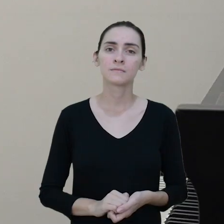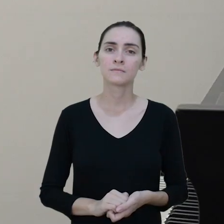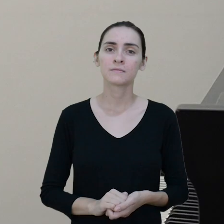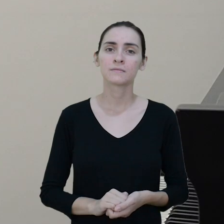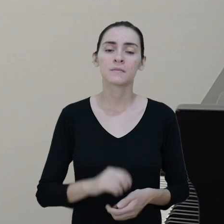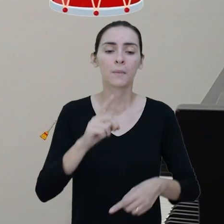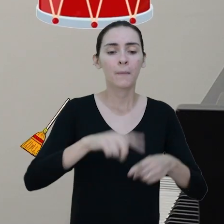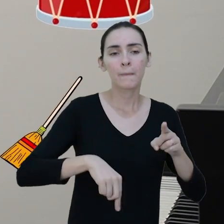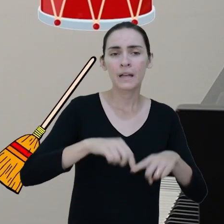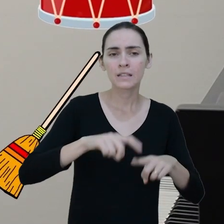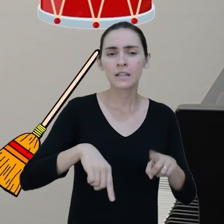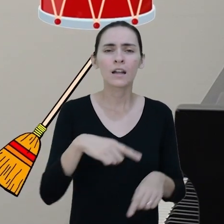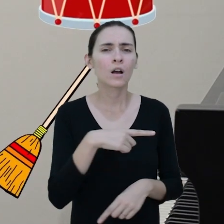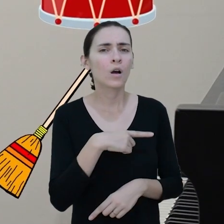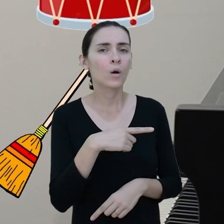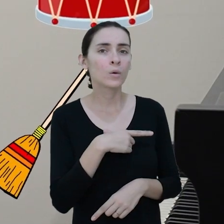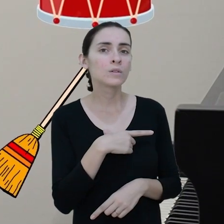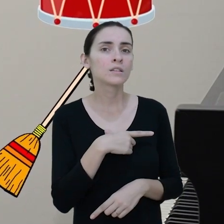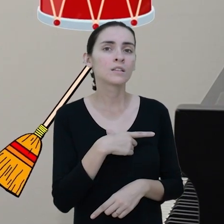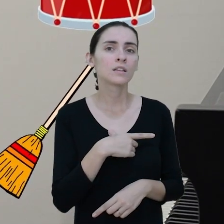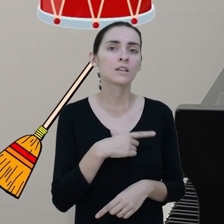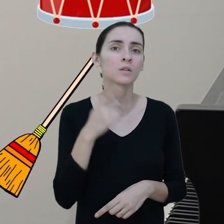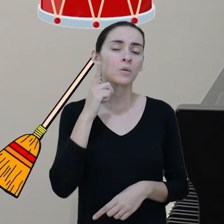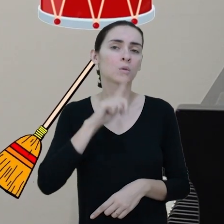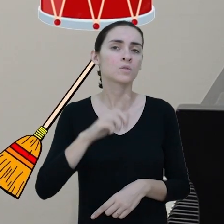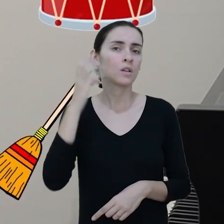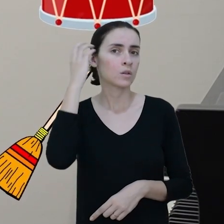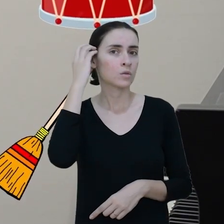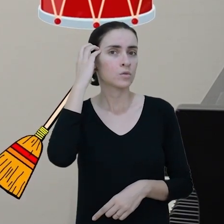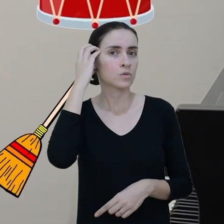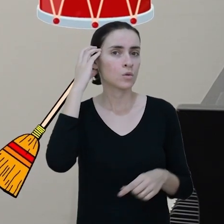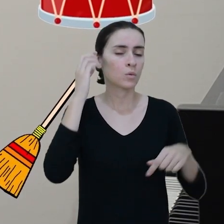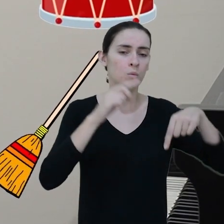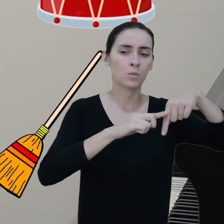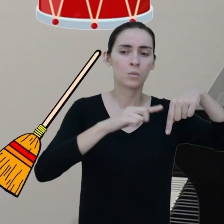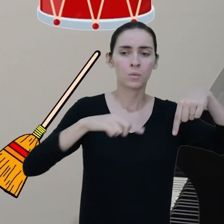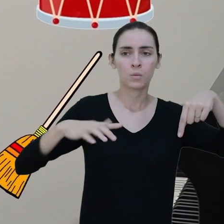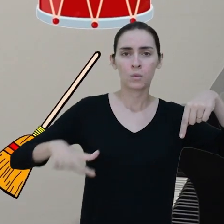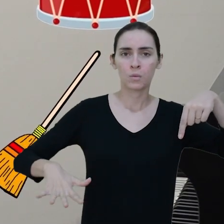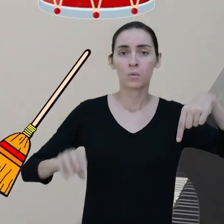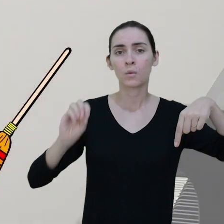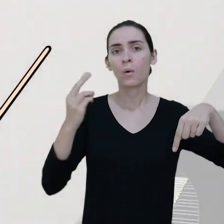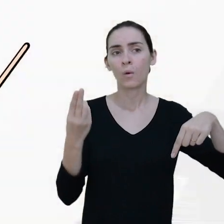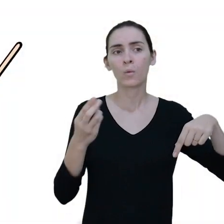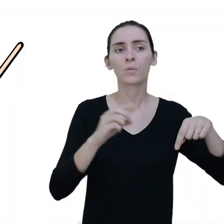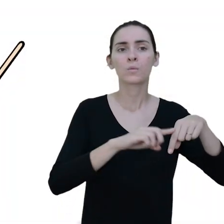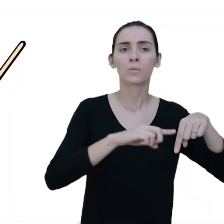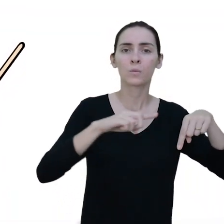Tem algum destes objetos que podem produzir tanto sons graves quanto sons agudos?